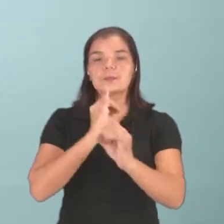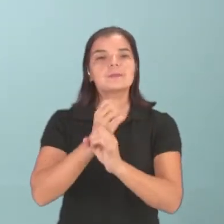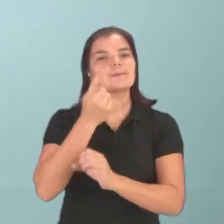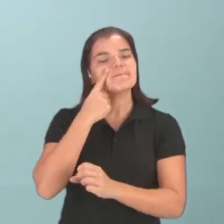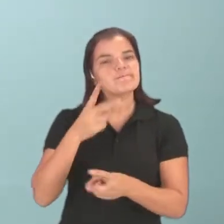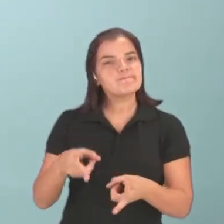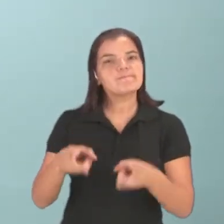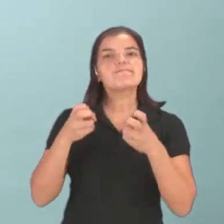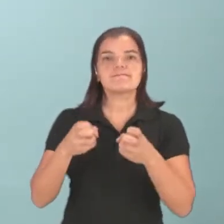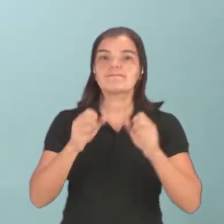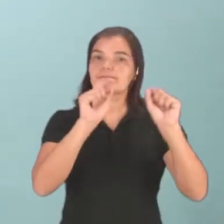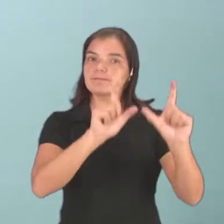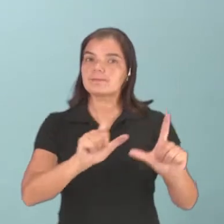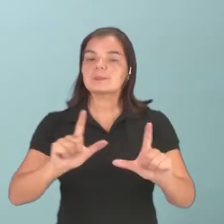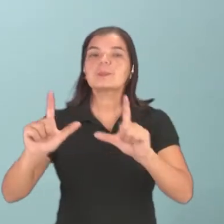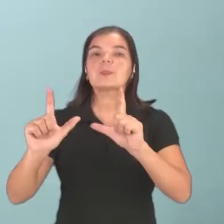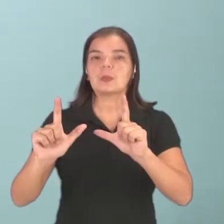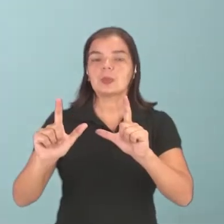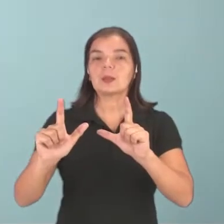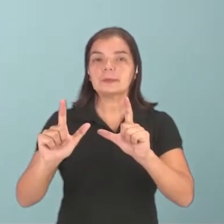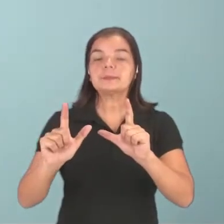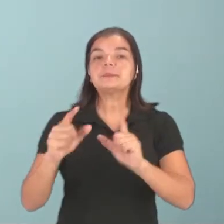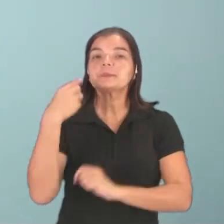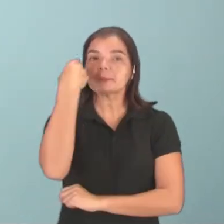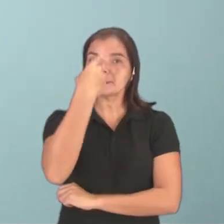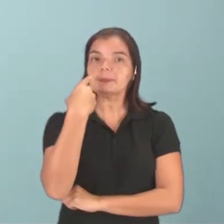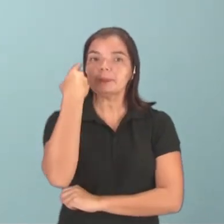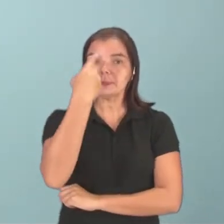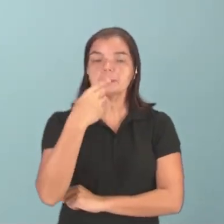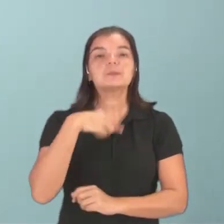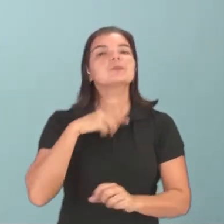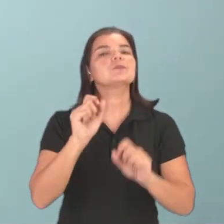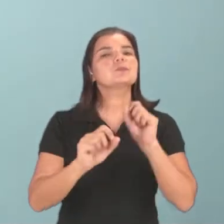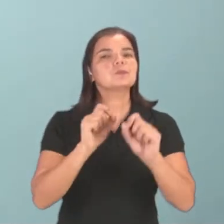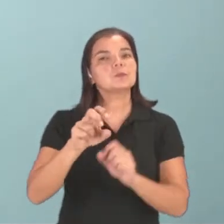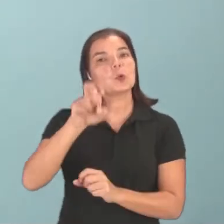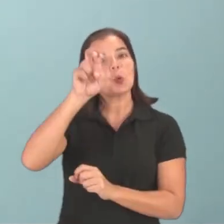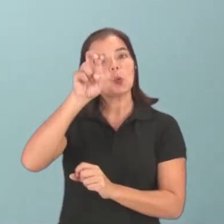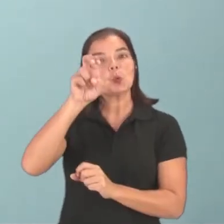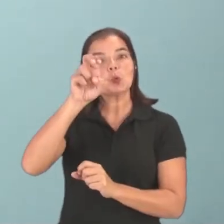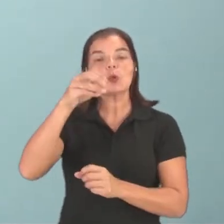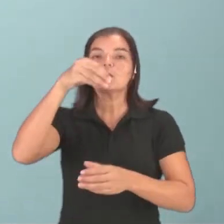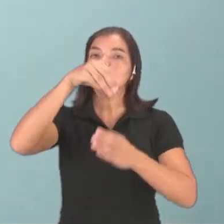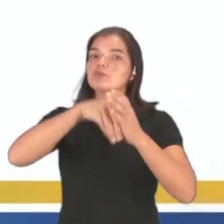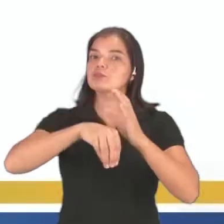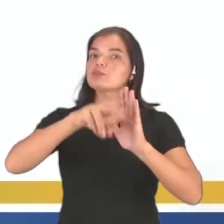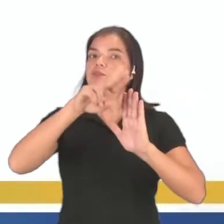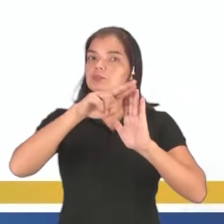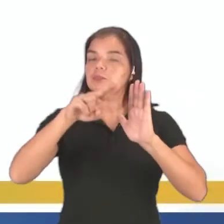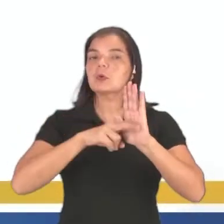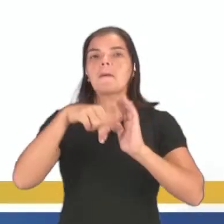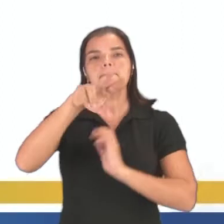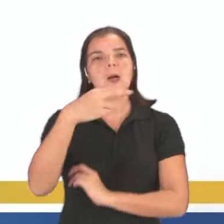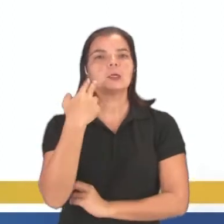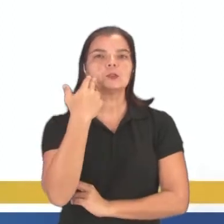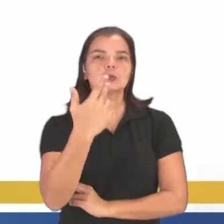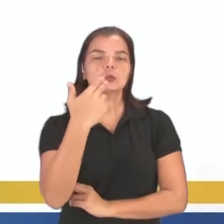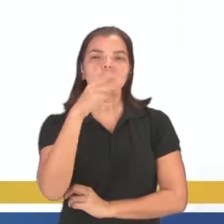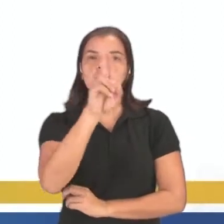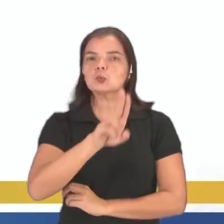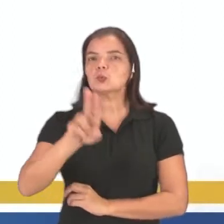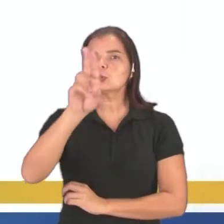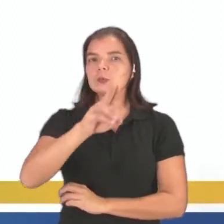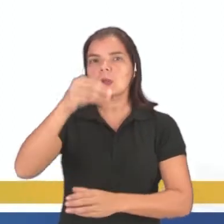observar aí neste quadro que a língua espanhola, ela ocupa o quinto lugar dentre as línguas mais utilizadas na